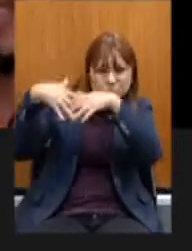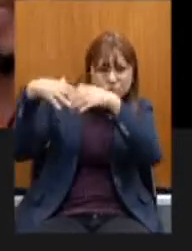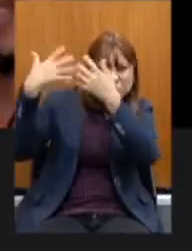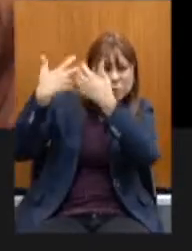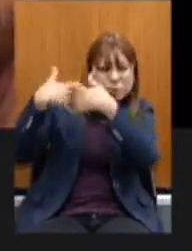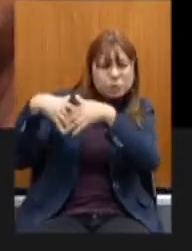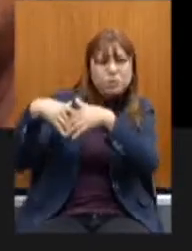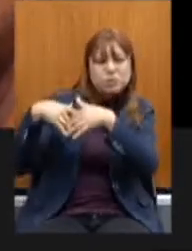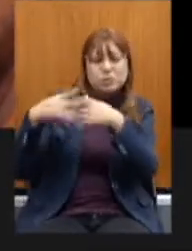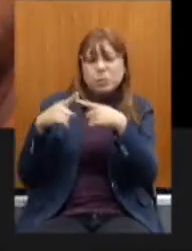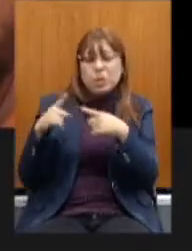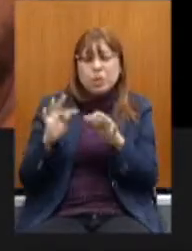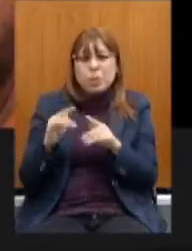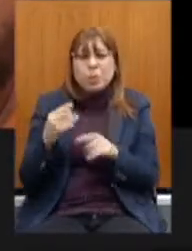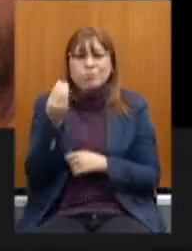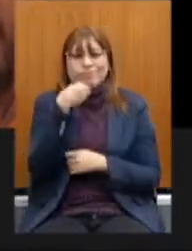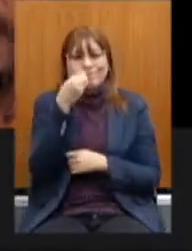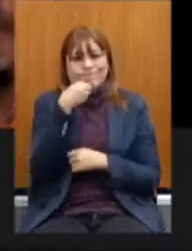mais frágeis.